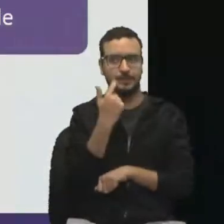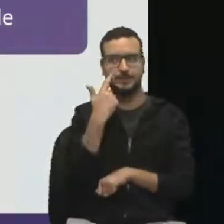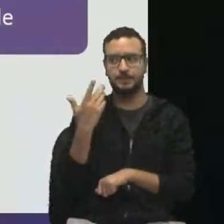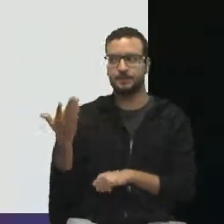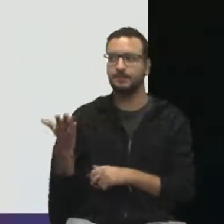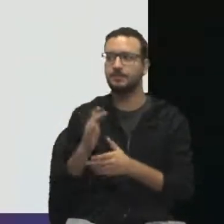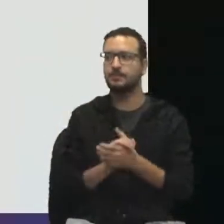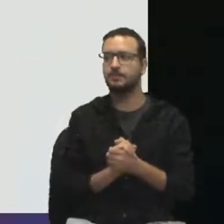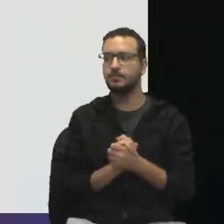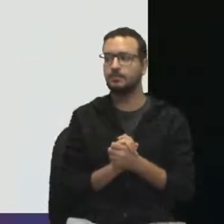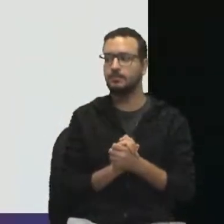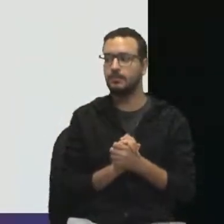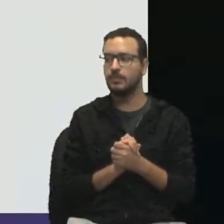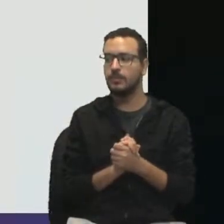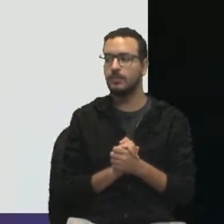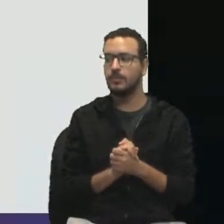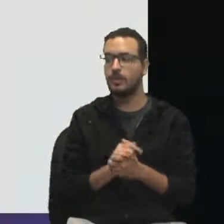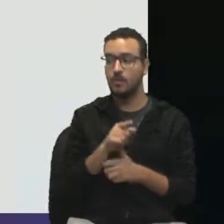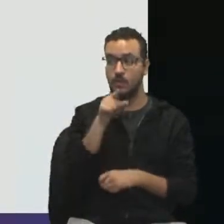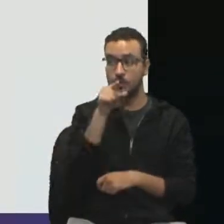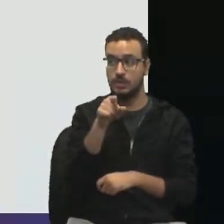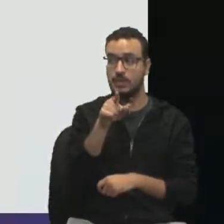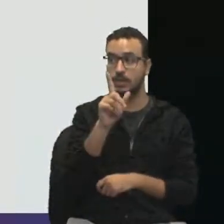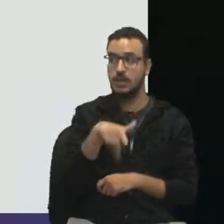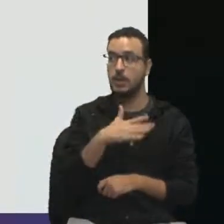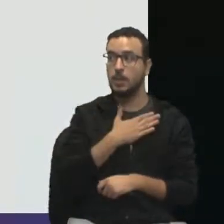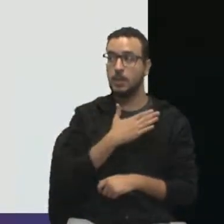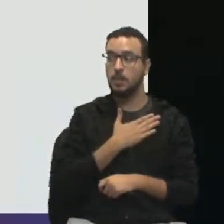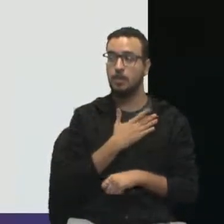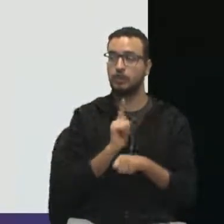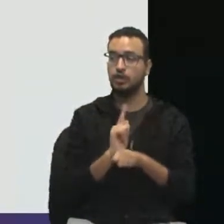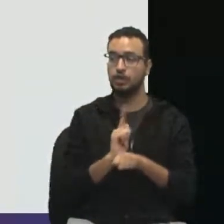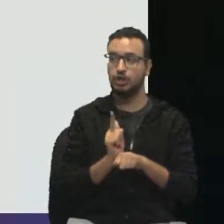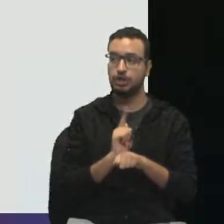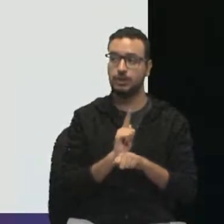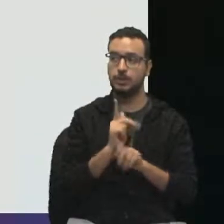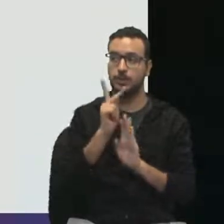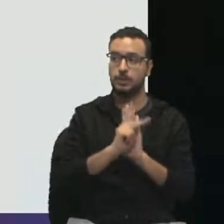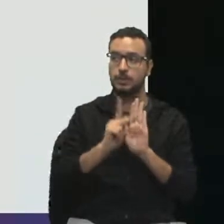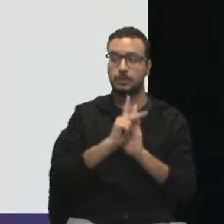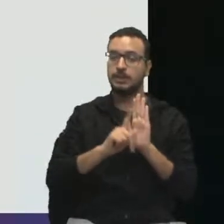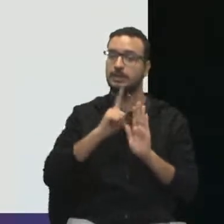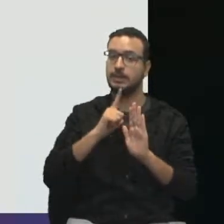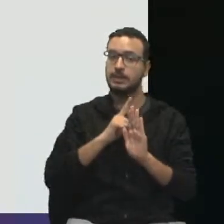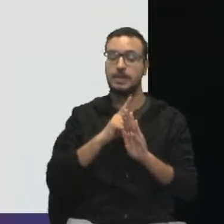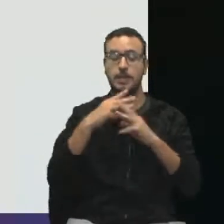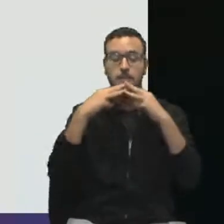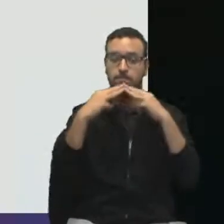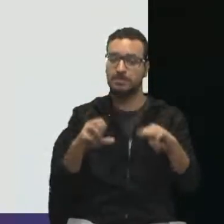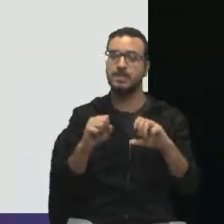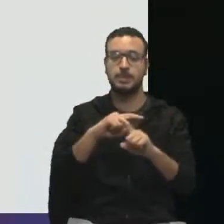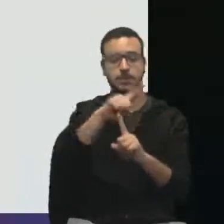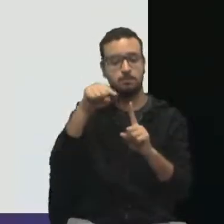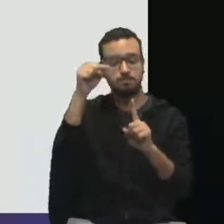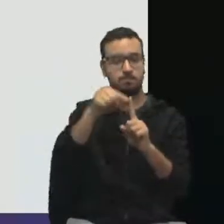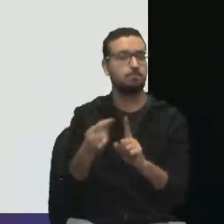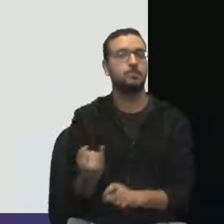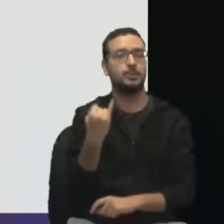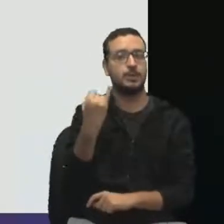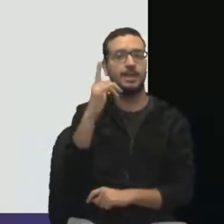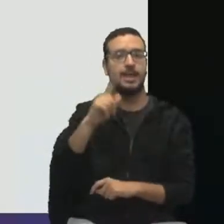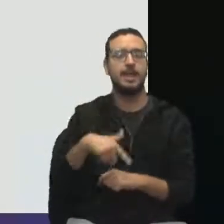gestão da qualidade. Você, como meu gerente de projetos, tem uma missão agora muito importante, que é a